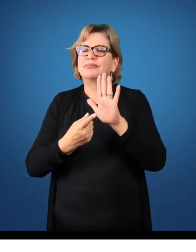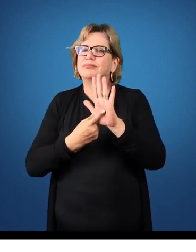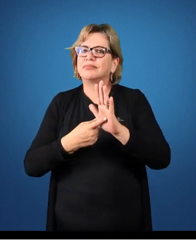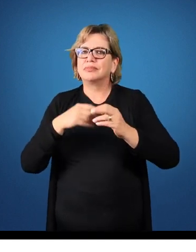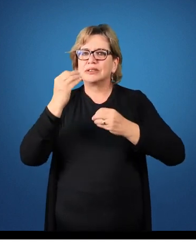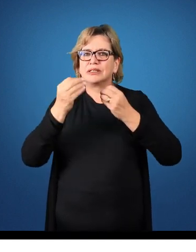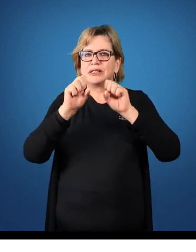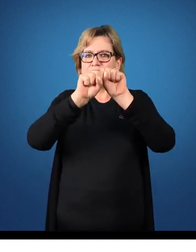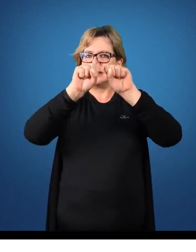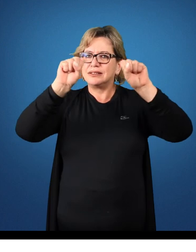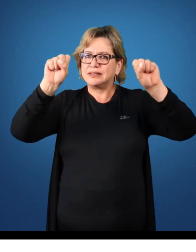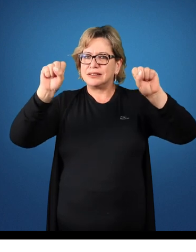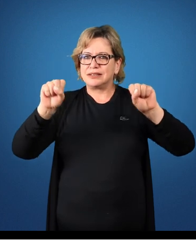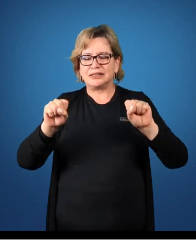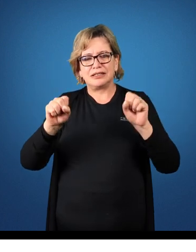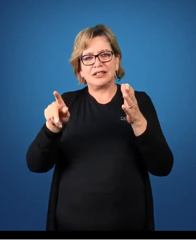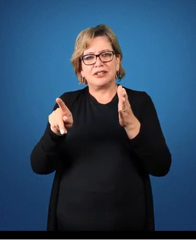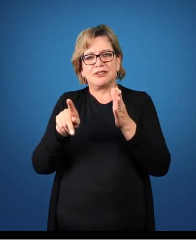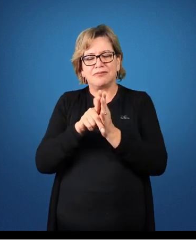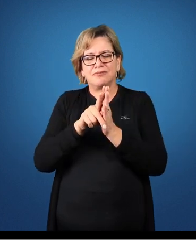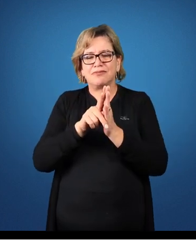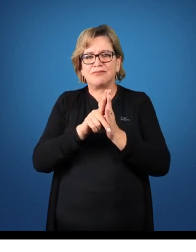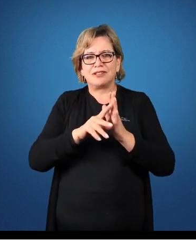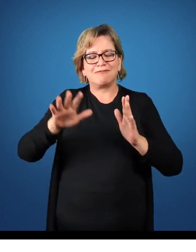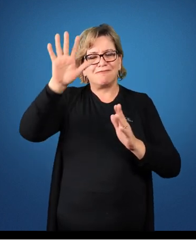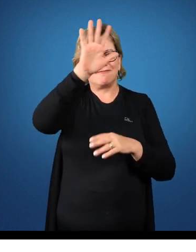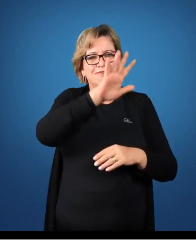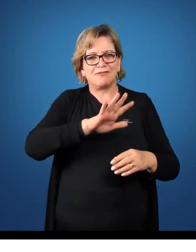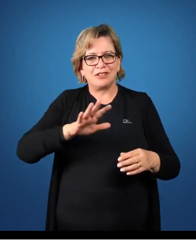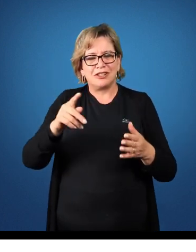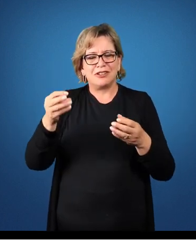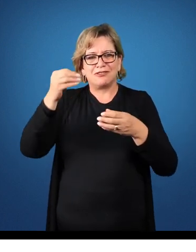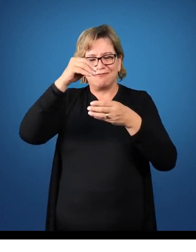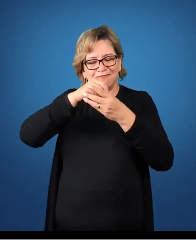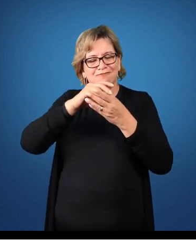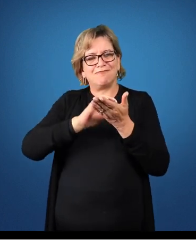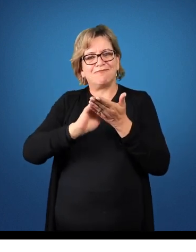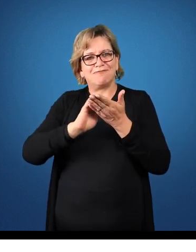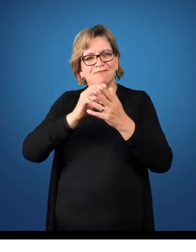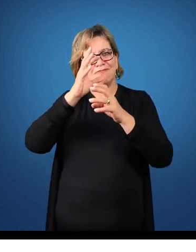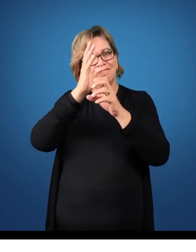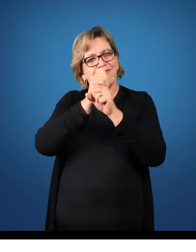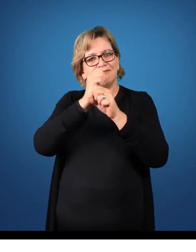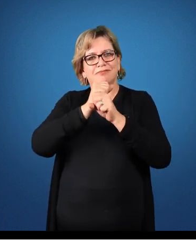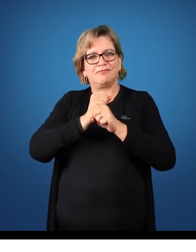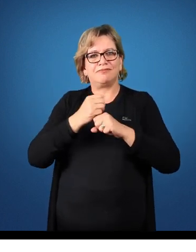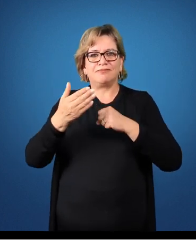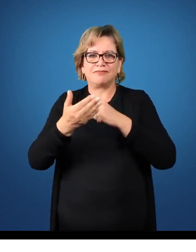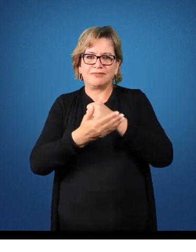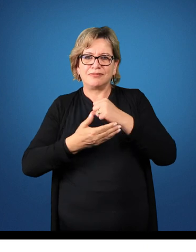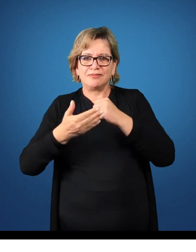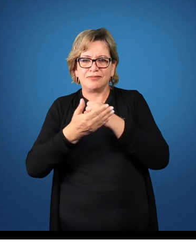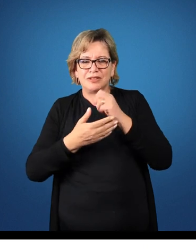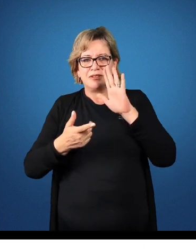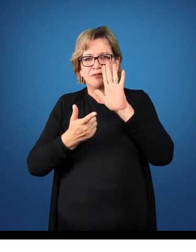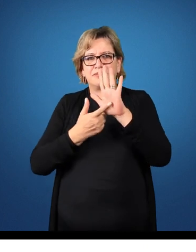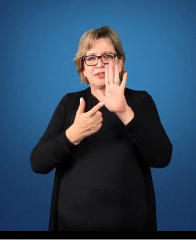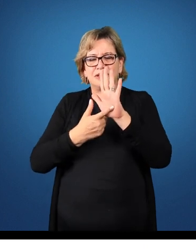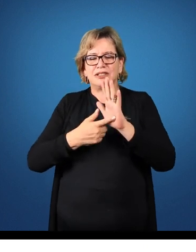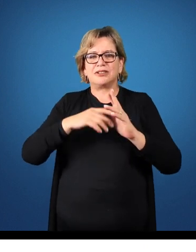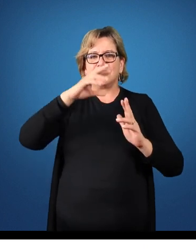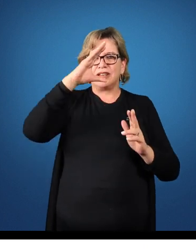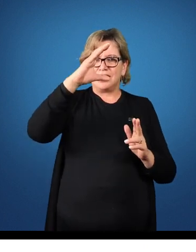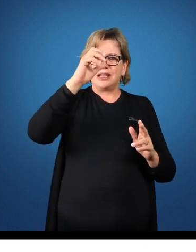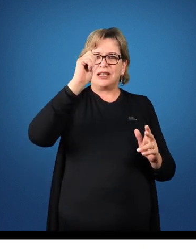aos sistemas de forma geral dentro da contabilidade, basicamente enfocando o regime de